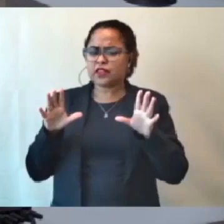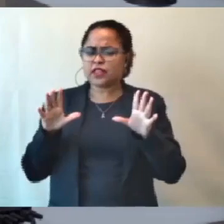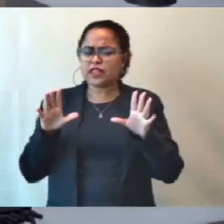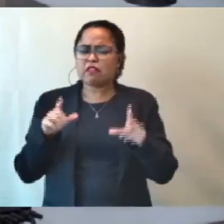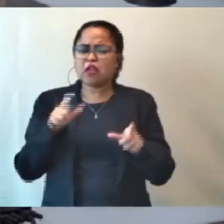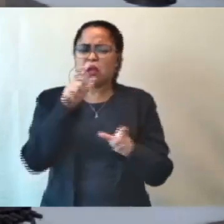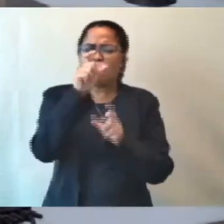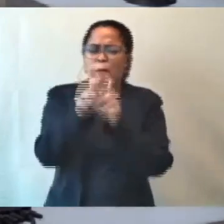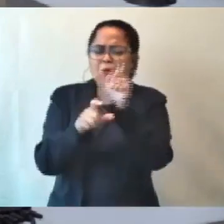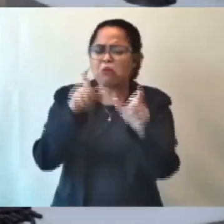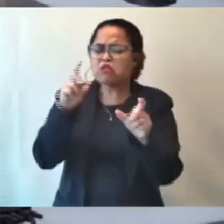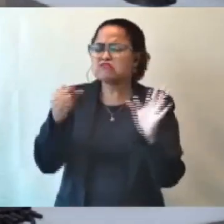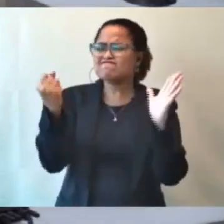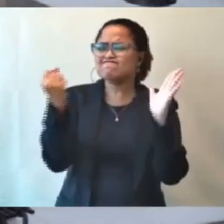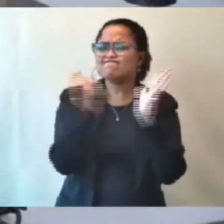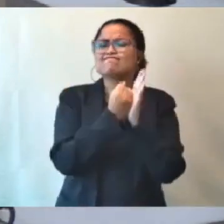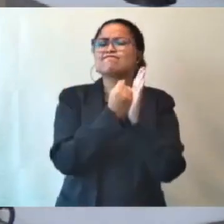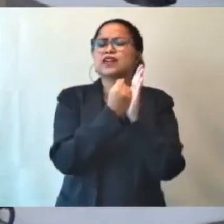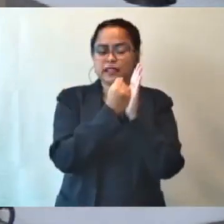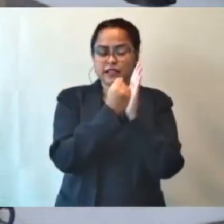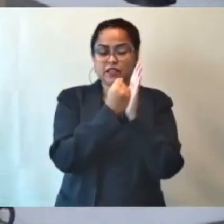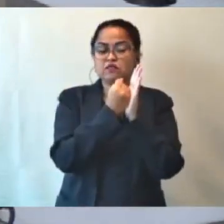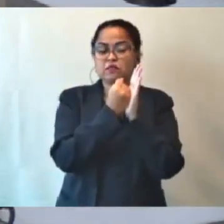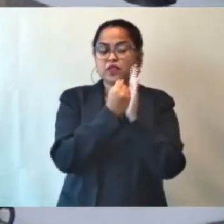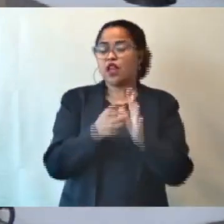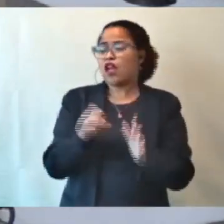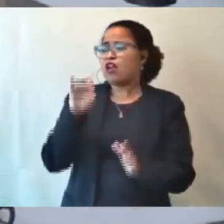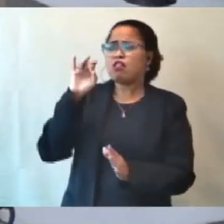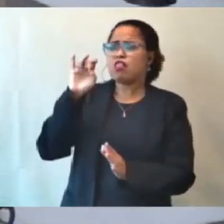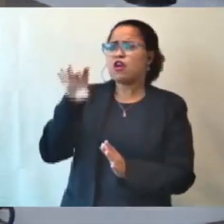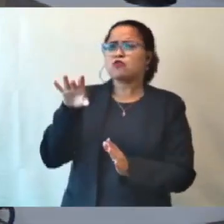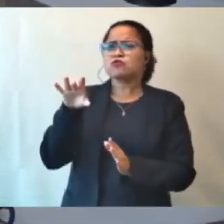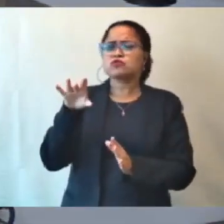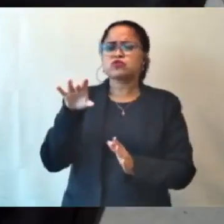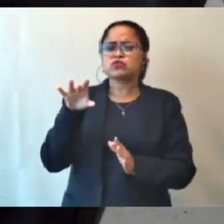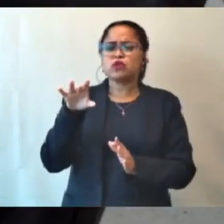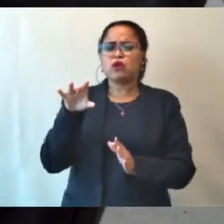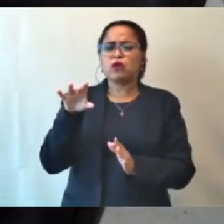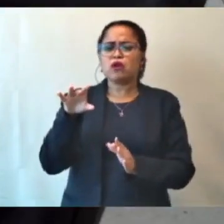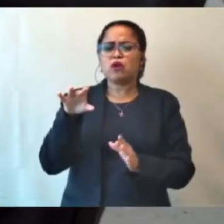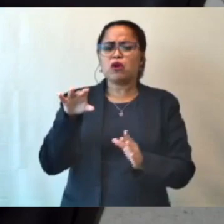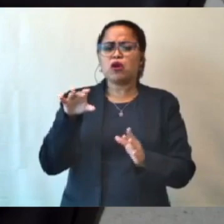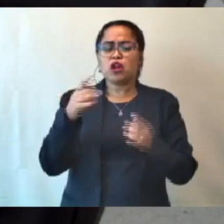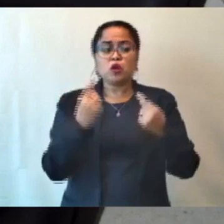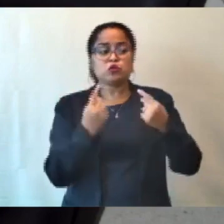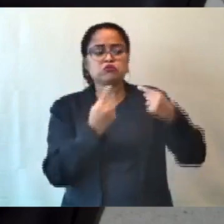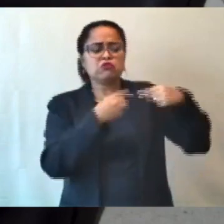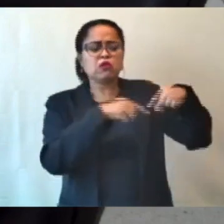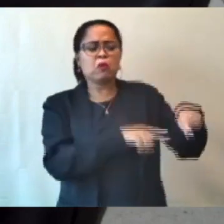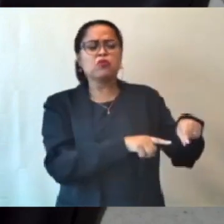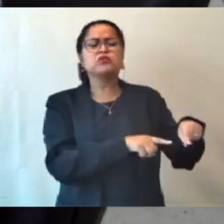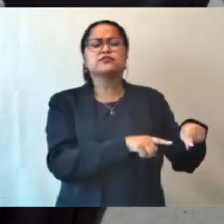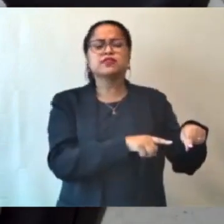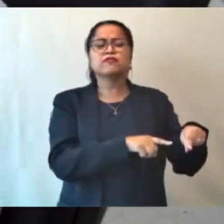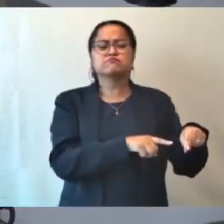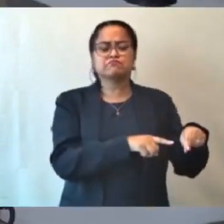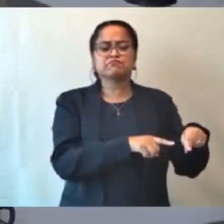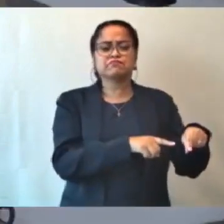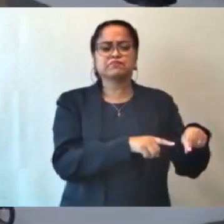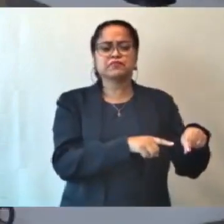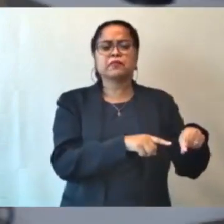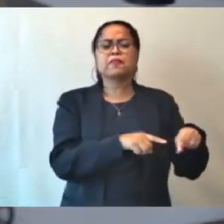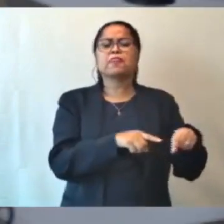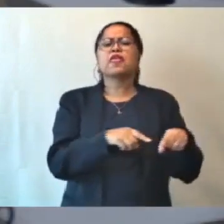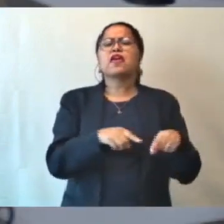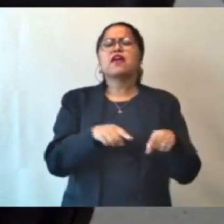através do que são chamados à oposição, mas existe também, quem é da base